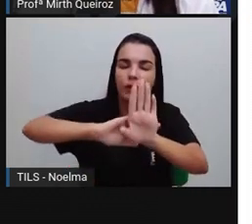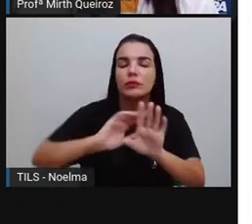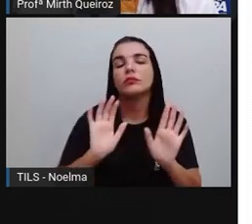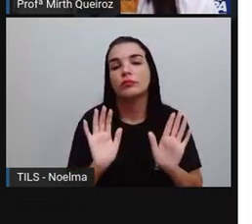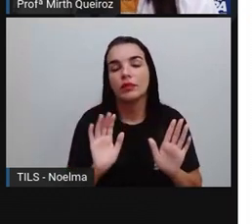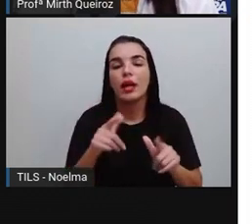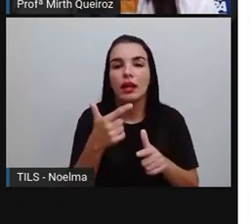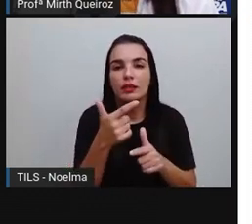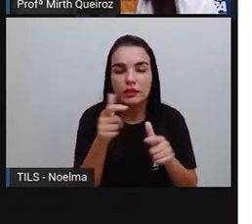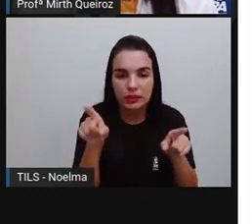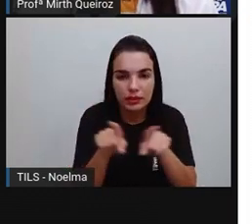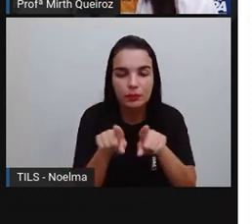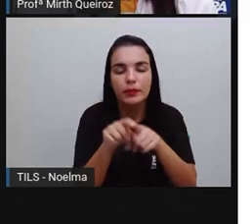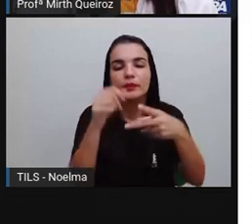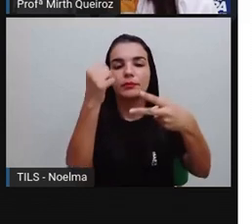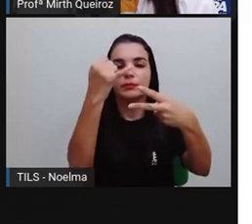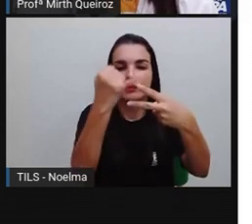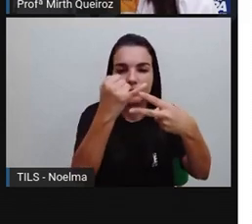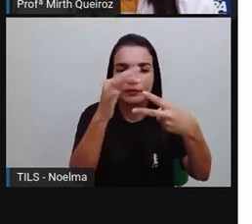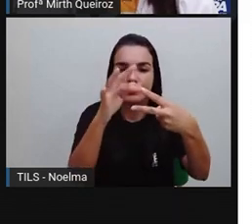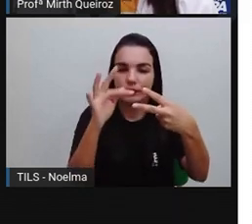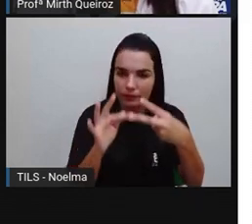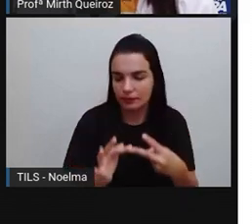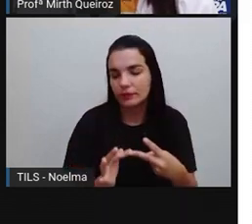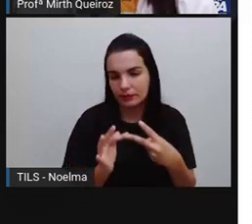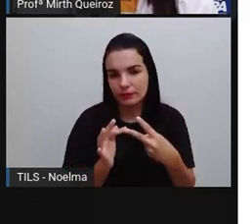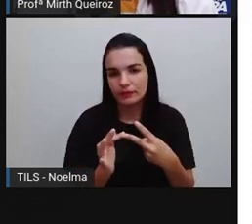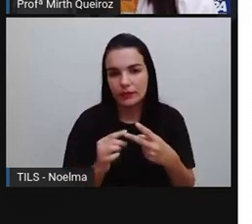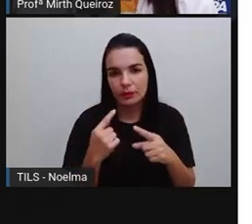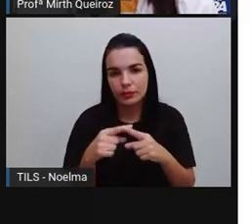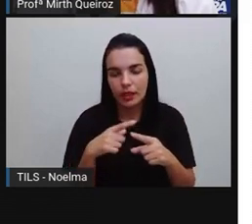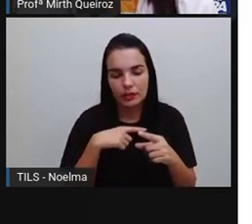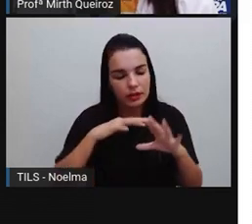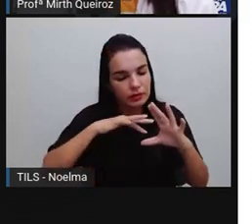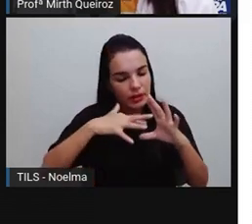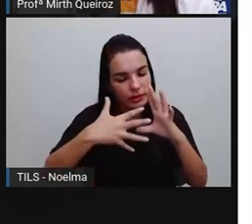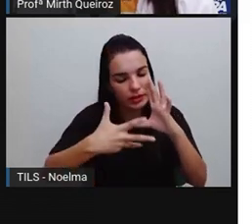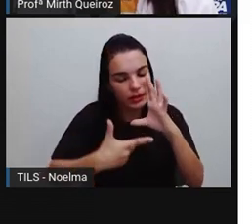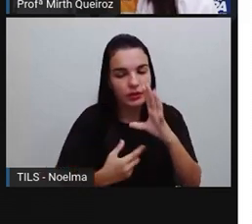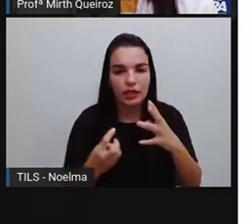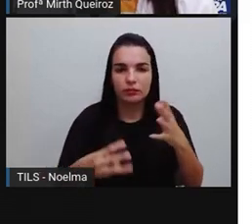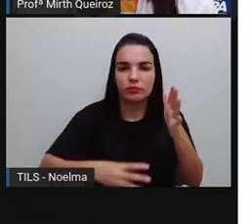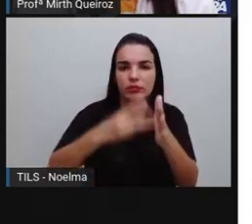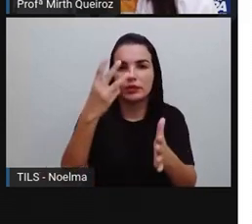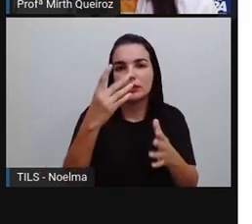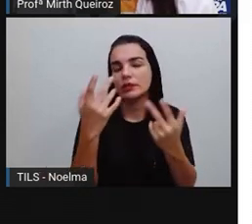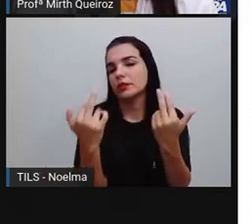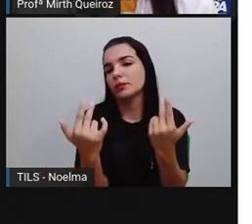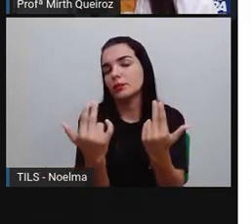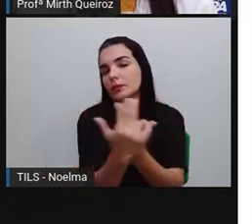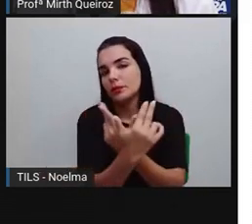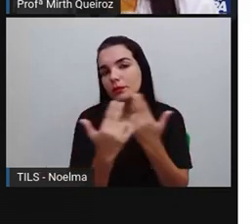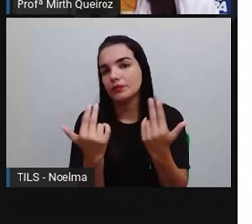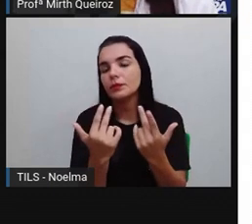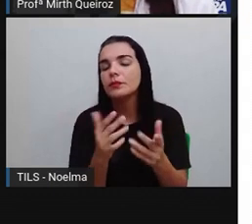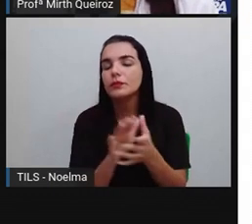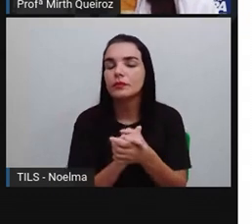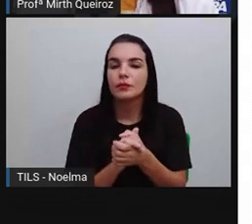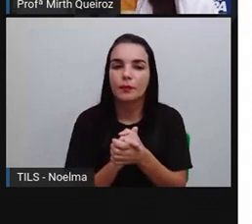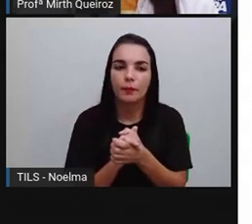é considerado um polígono por ele obedecer a todas as três propriedades que um polígono deve